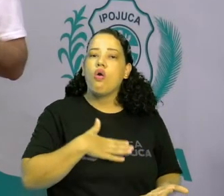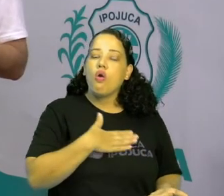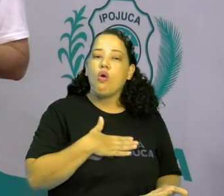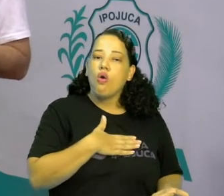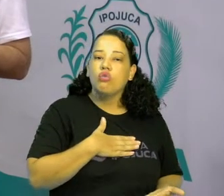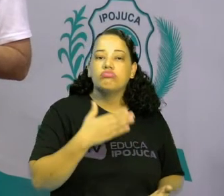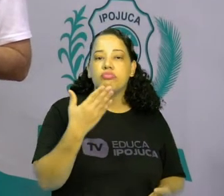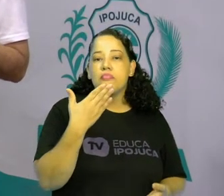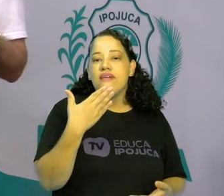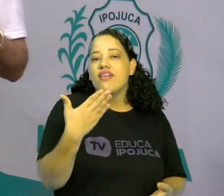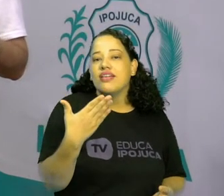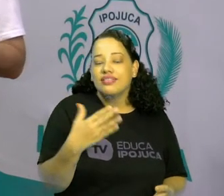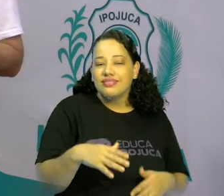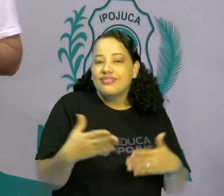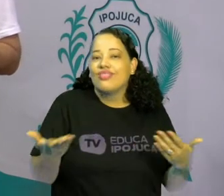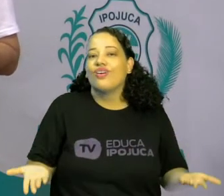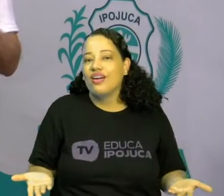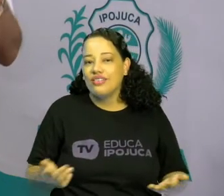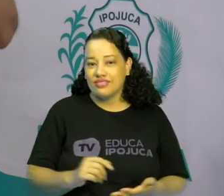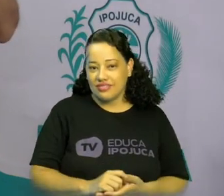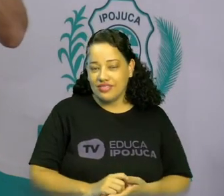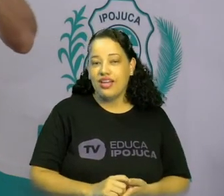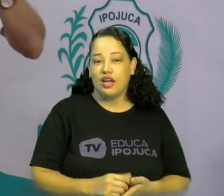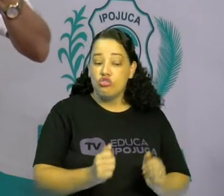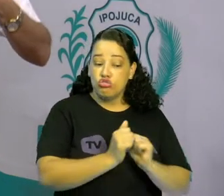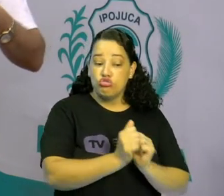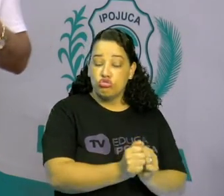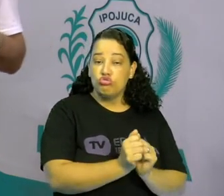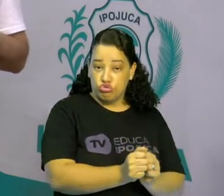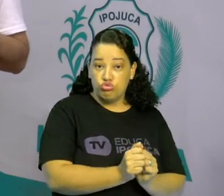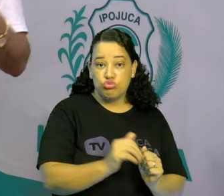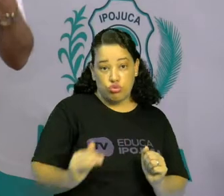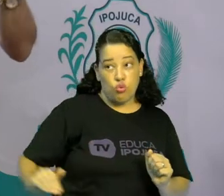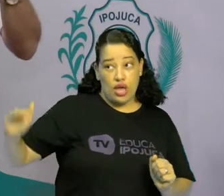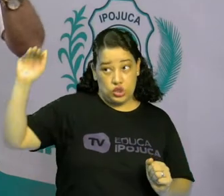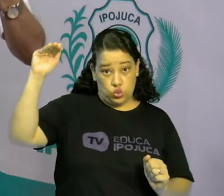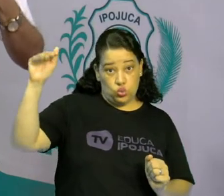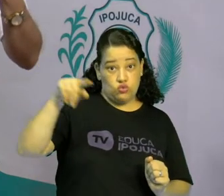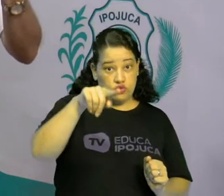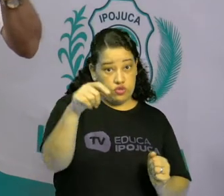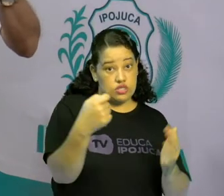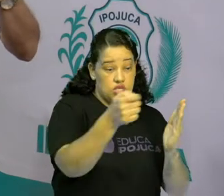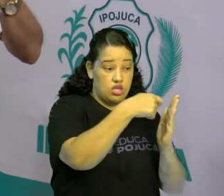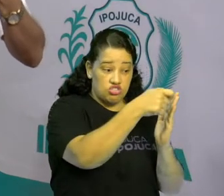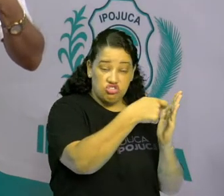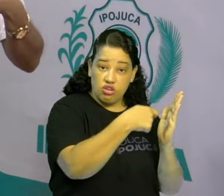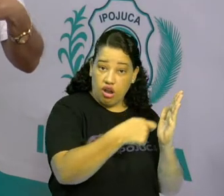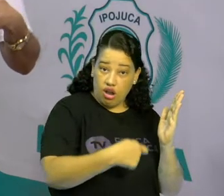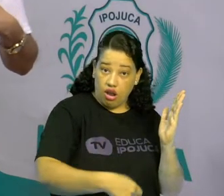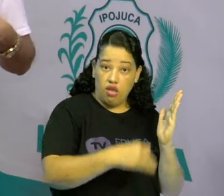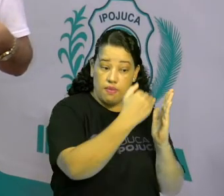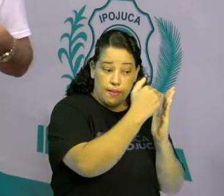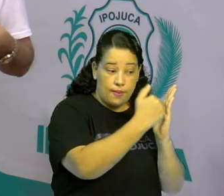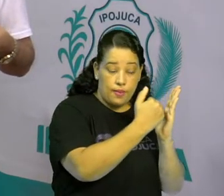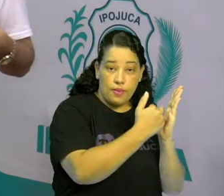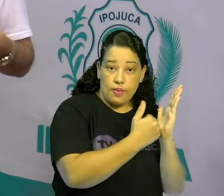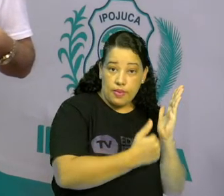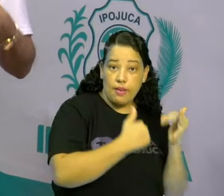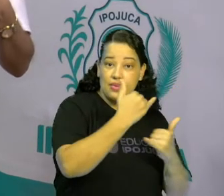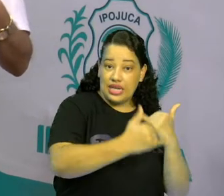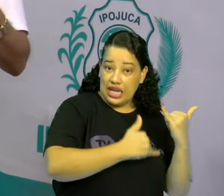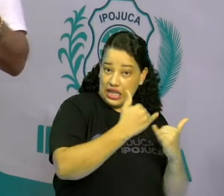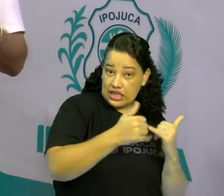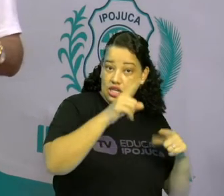Pensa aí, certo? E com a ajuda de um adulto, faça uma lista das brincadeiras e dos brinquedos que vocês mais